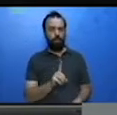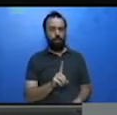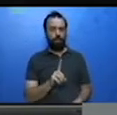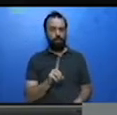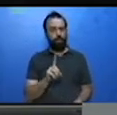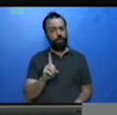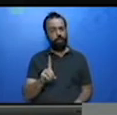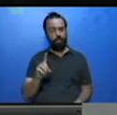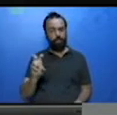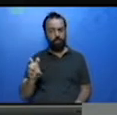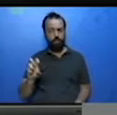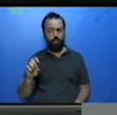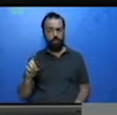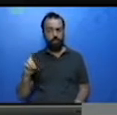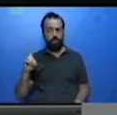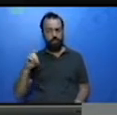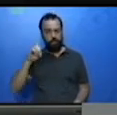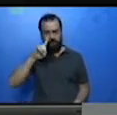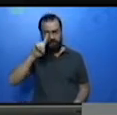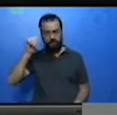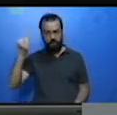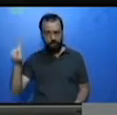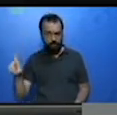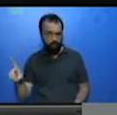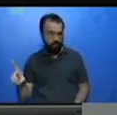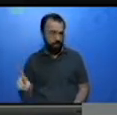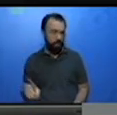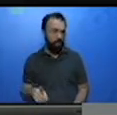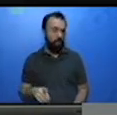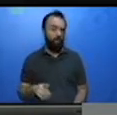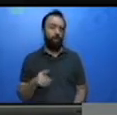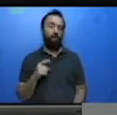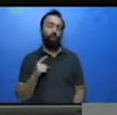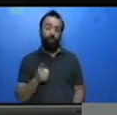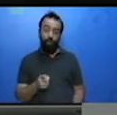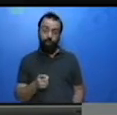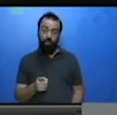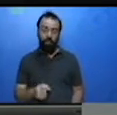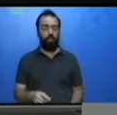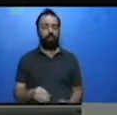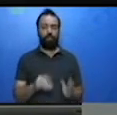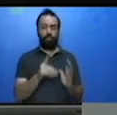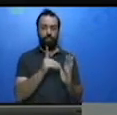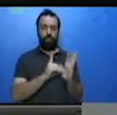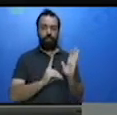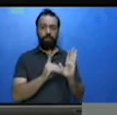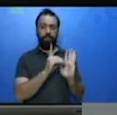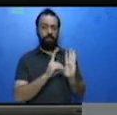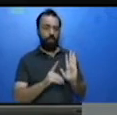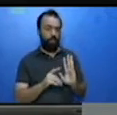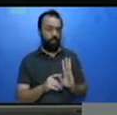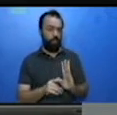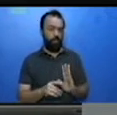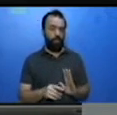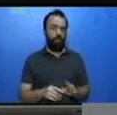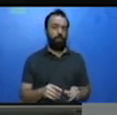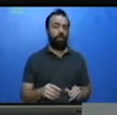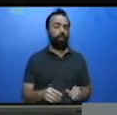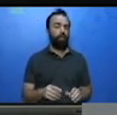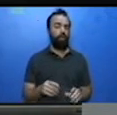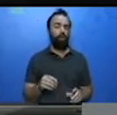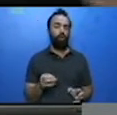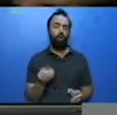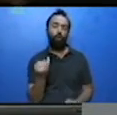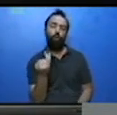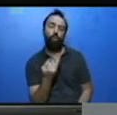luminosidade e da rega e pinte-os de acordo com as exigências do tomateiro. Então,